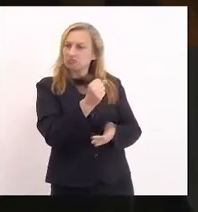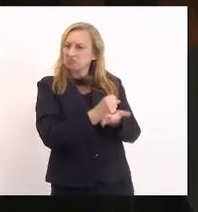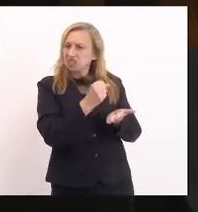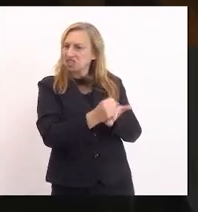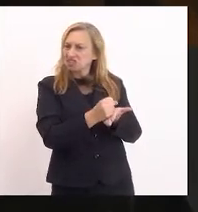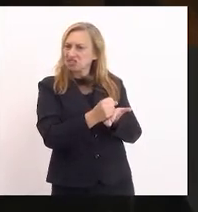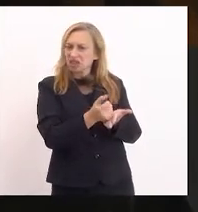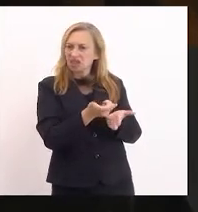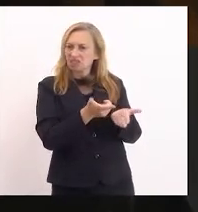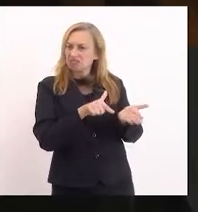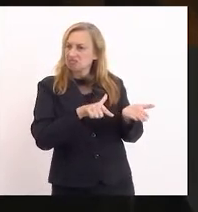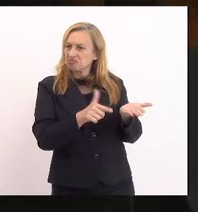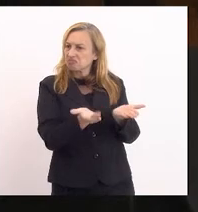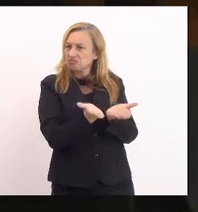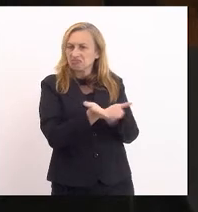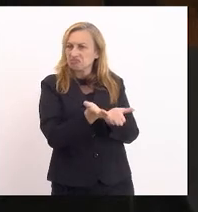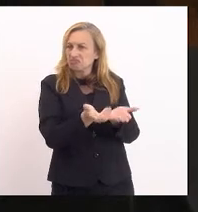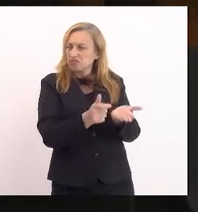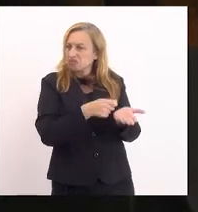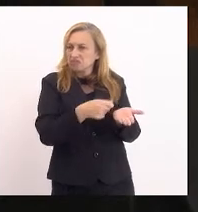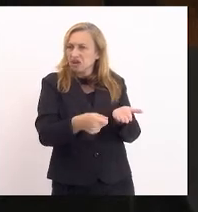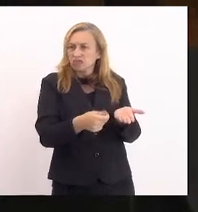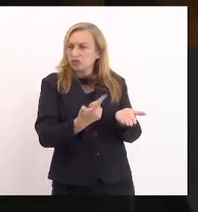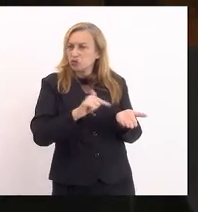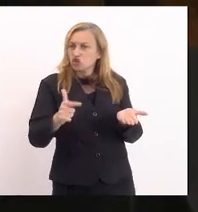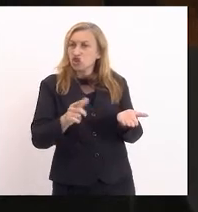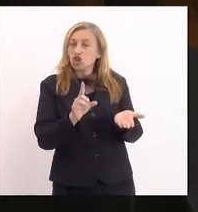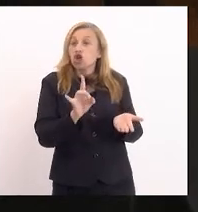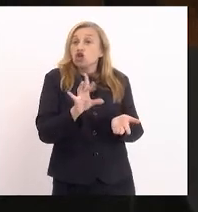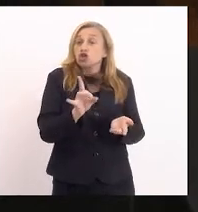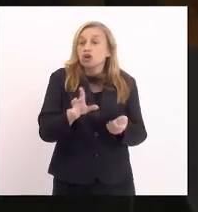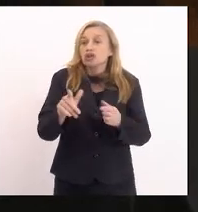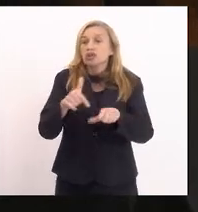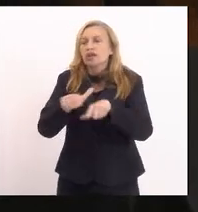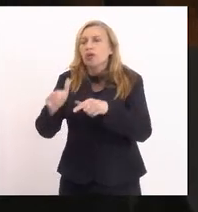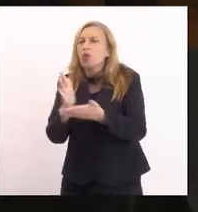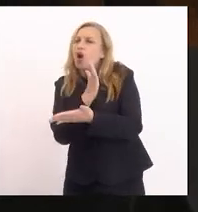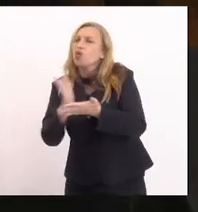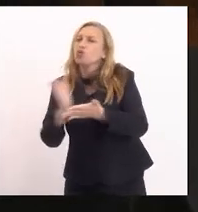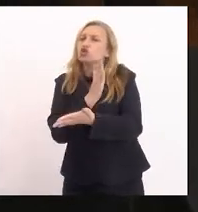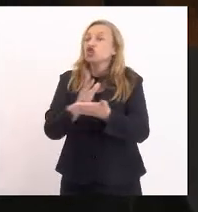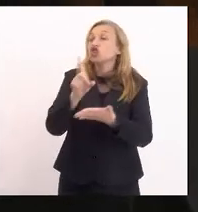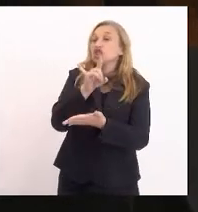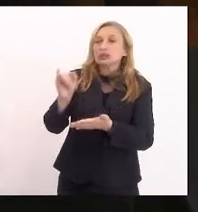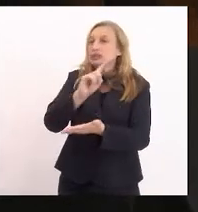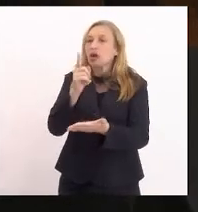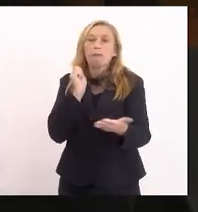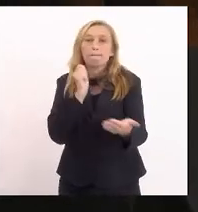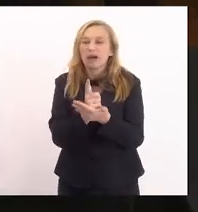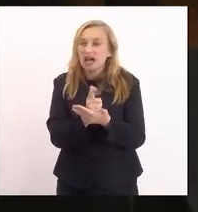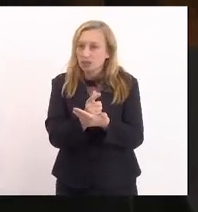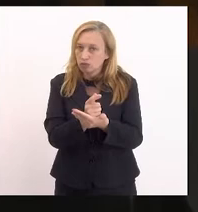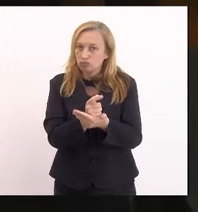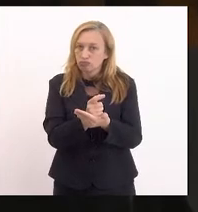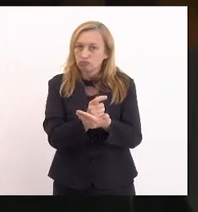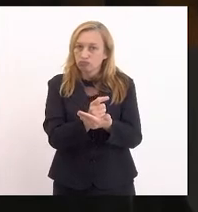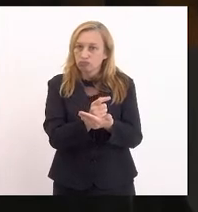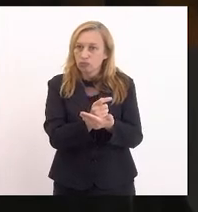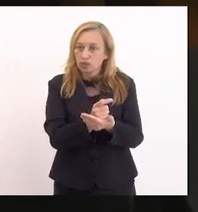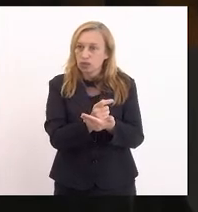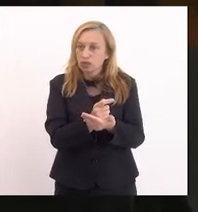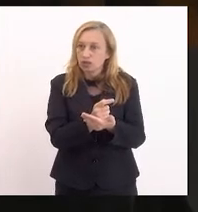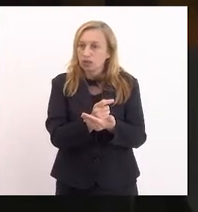reivindicava alguns dias trabalhados e ainda não pagos. Foi considerado uma presença